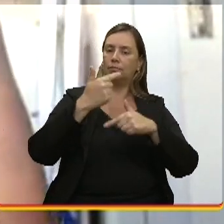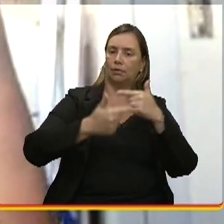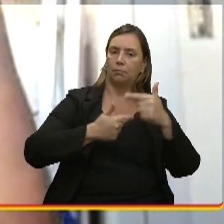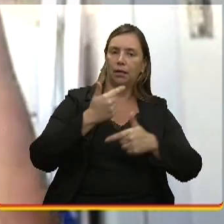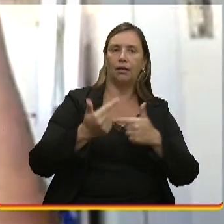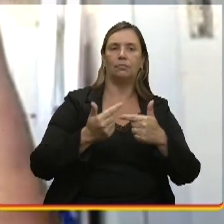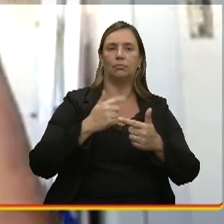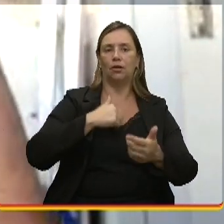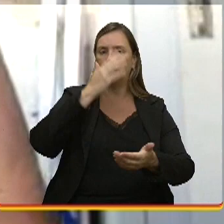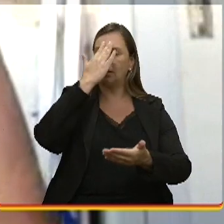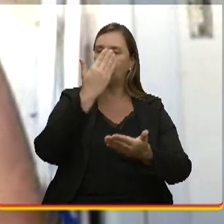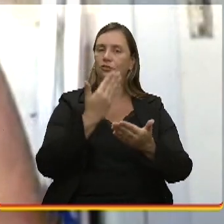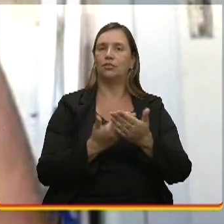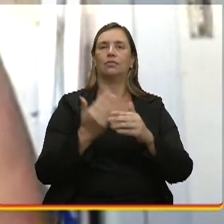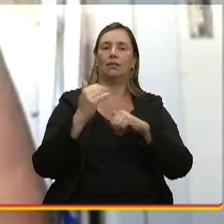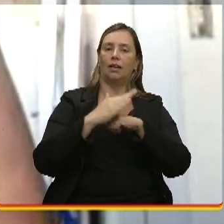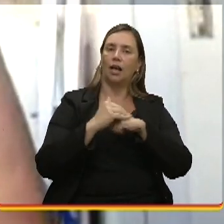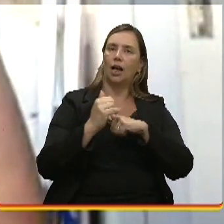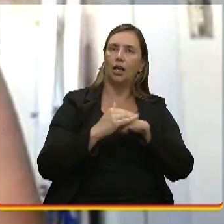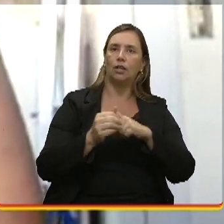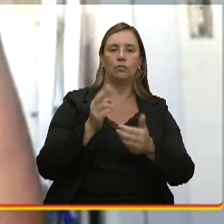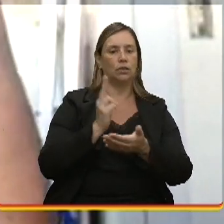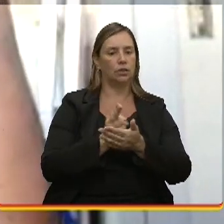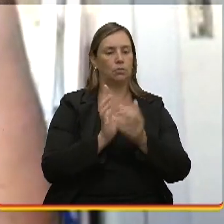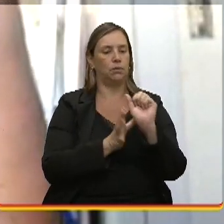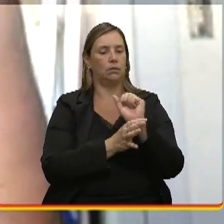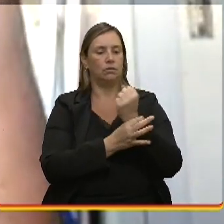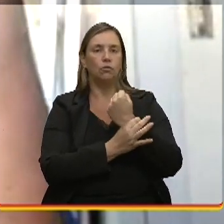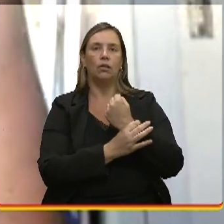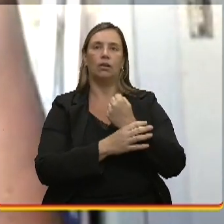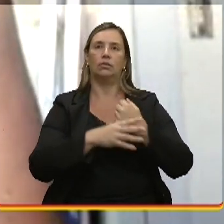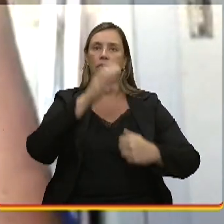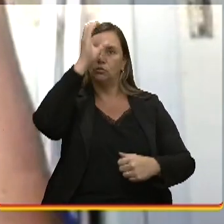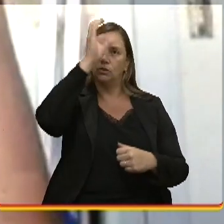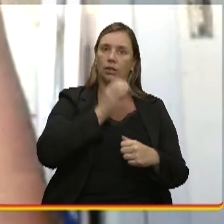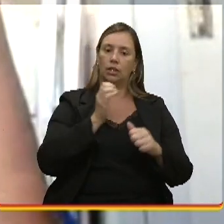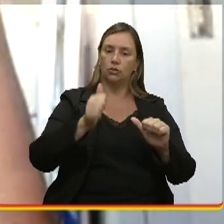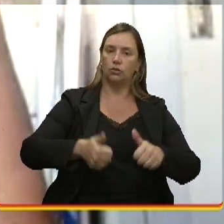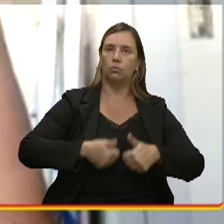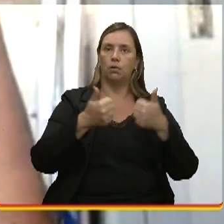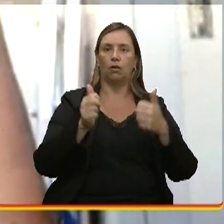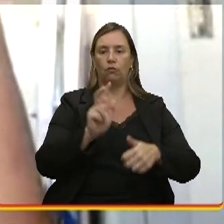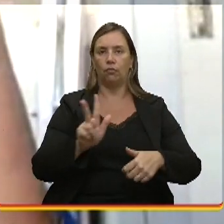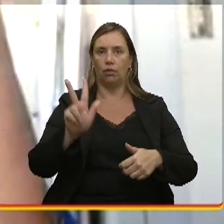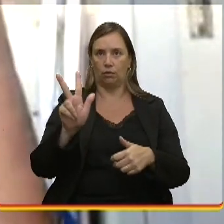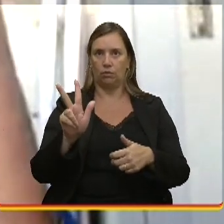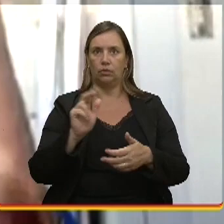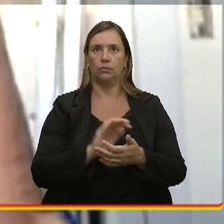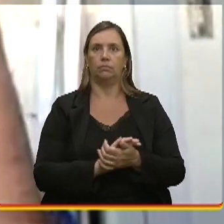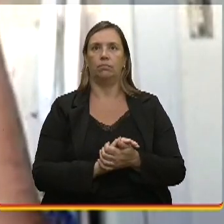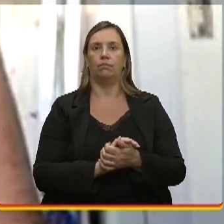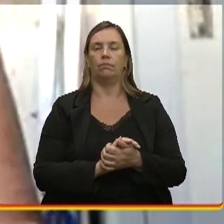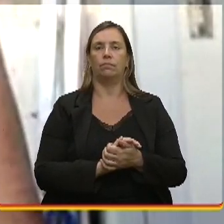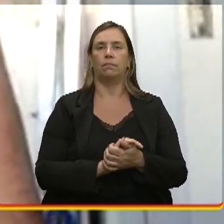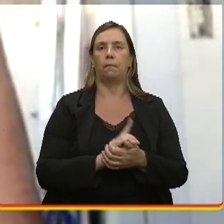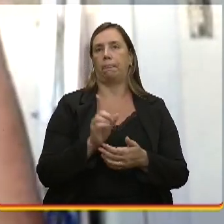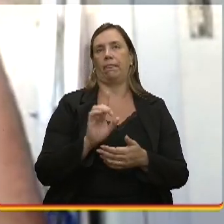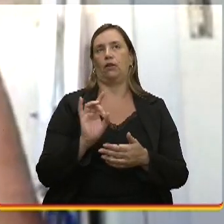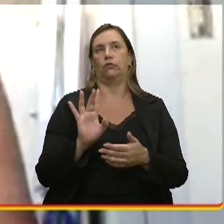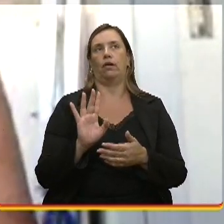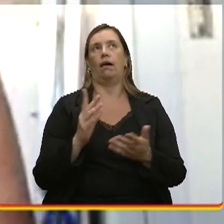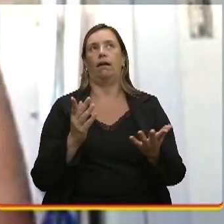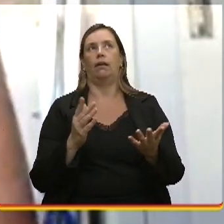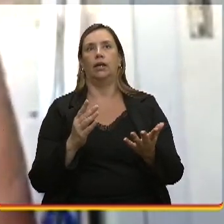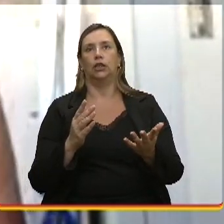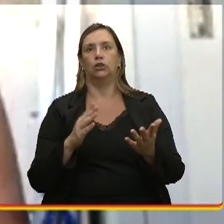carinho, e buscando sempre a segurança do cliente. E o menor preço dentro do... Não é essa coisa, assim, vou jogar